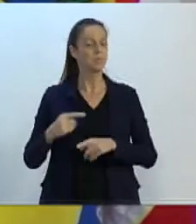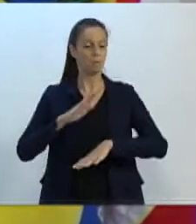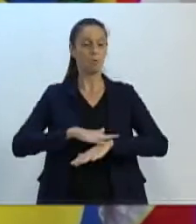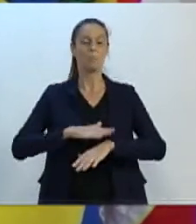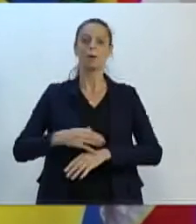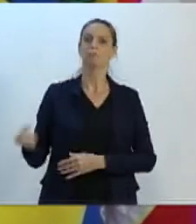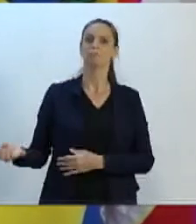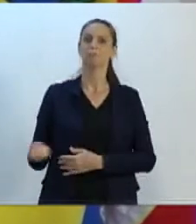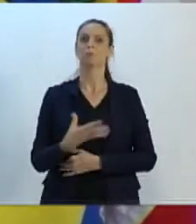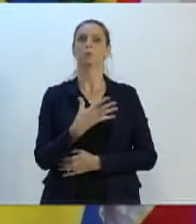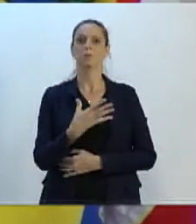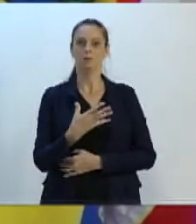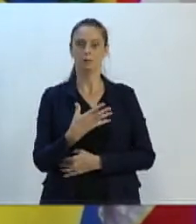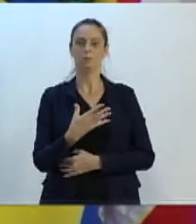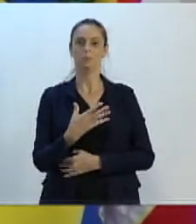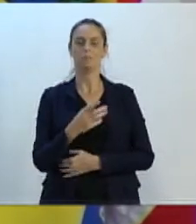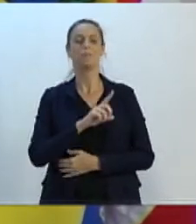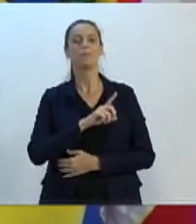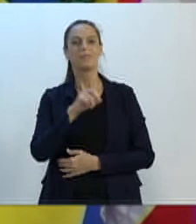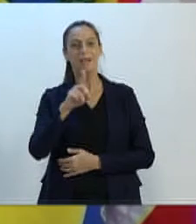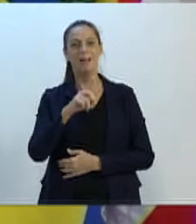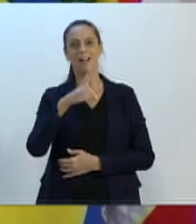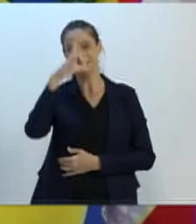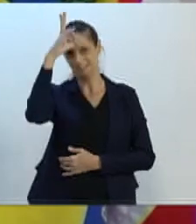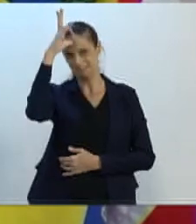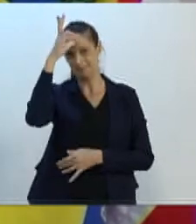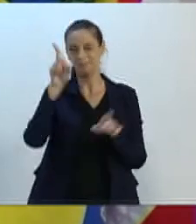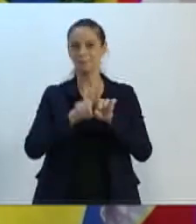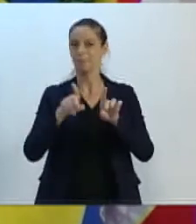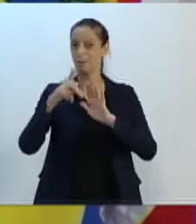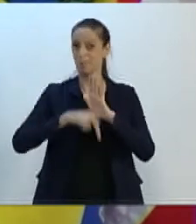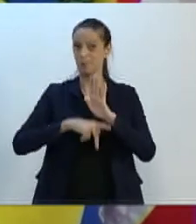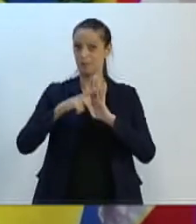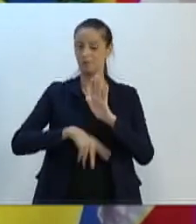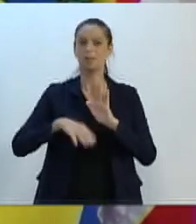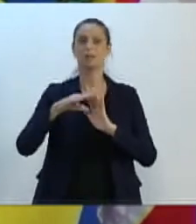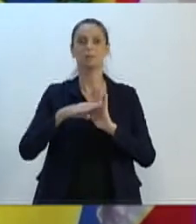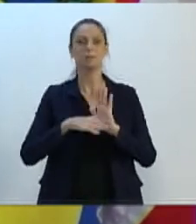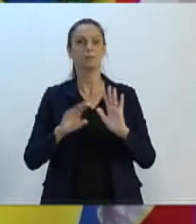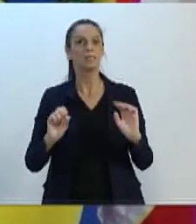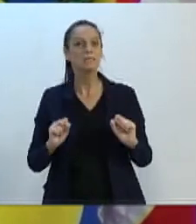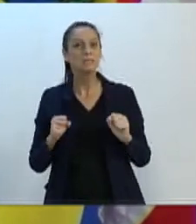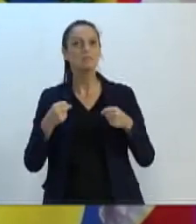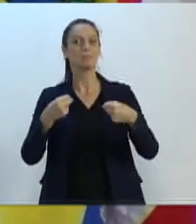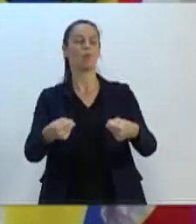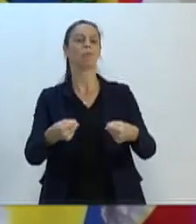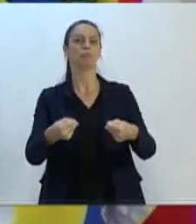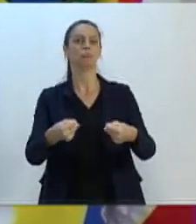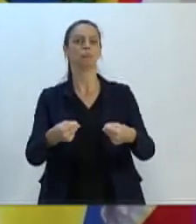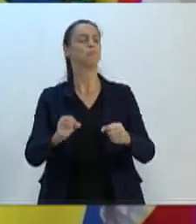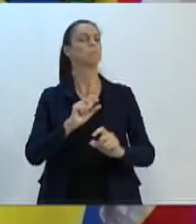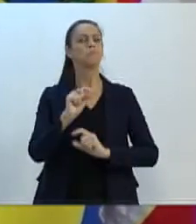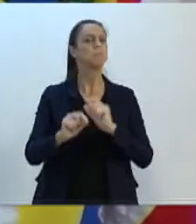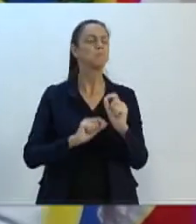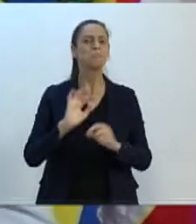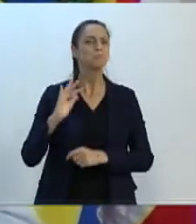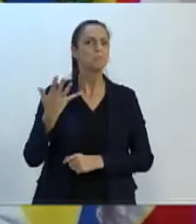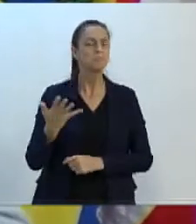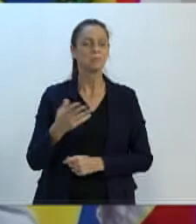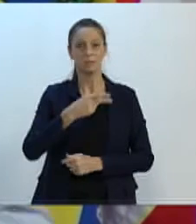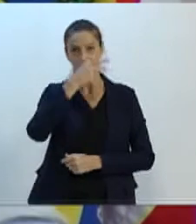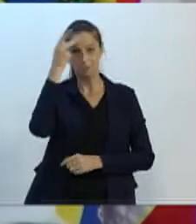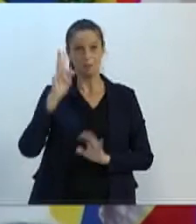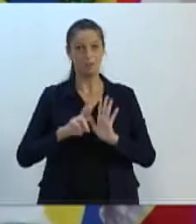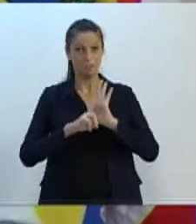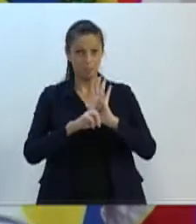que vive o distrito da Vila Itopaba, e o projeto, o programa Esforço Concentrado. O que o intendente da Vila